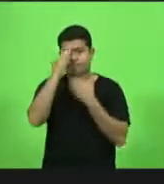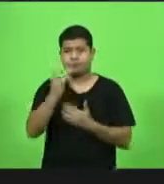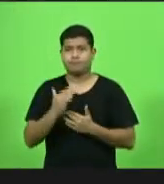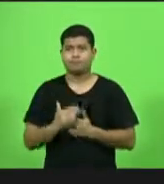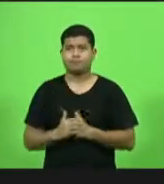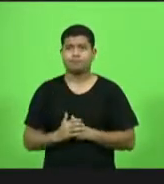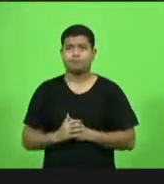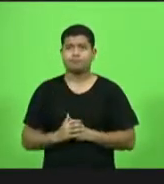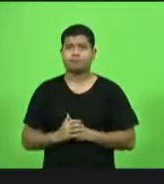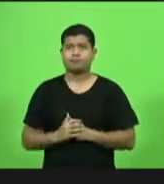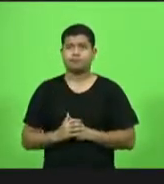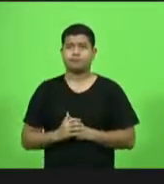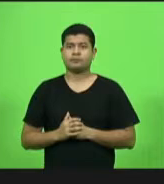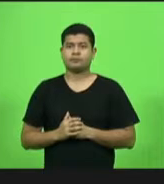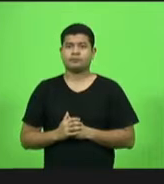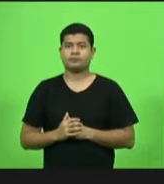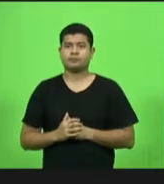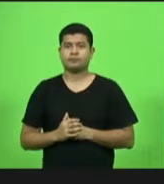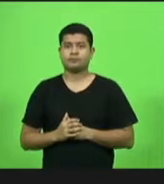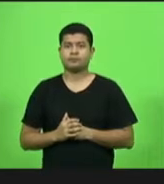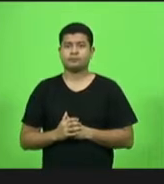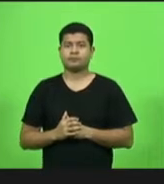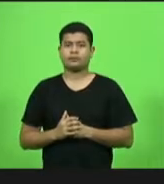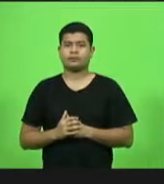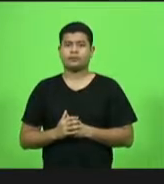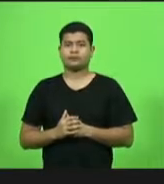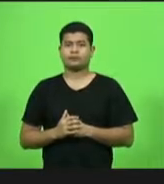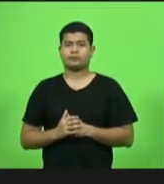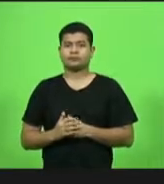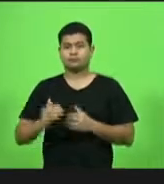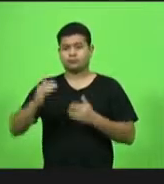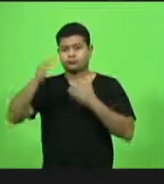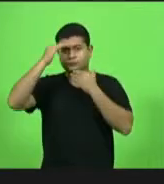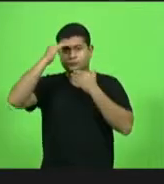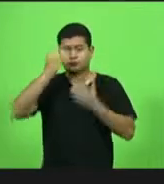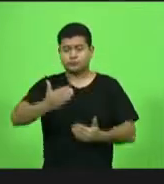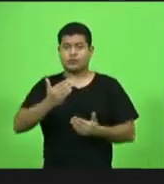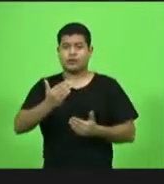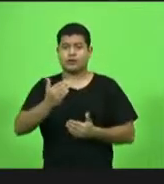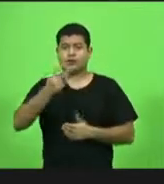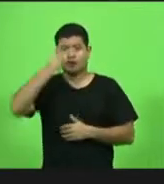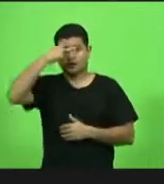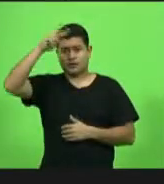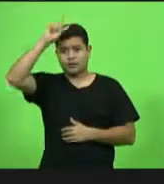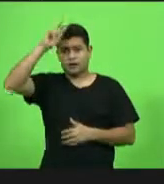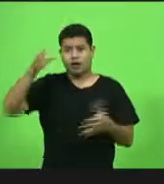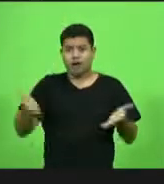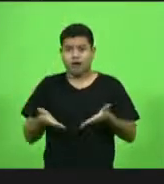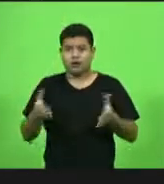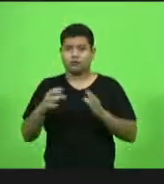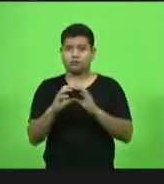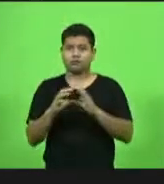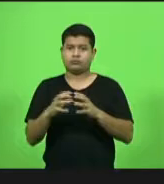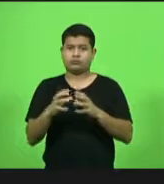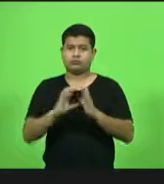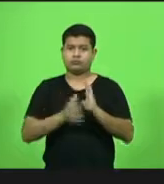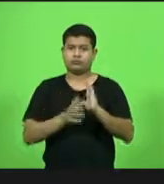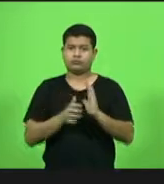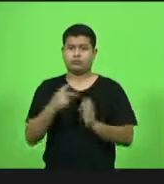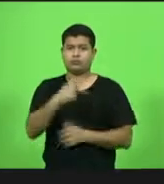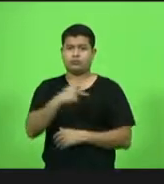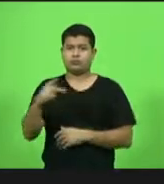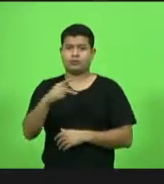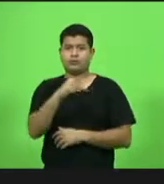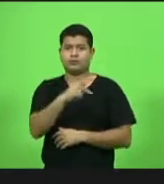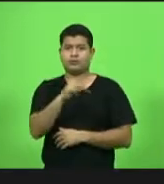Obrigado, deputado doutor Vicente Caro Preso. Na ordem agora, bloco PP-PSB, deputado Silvio